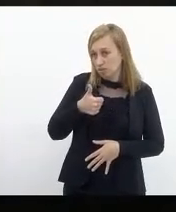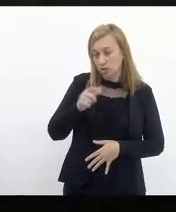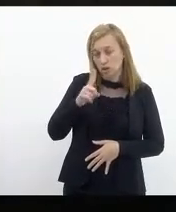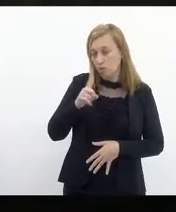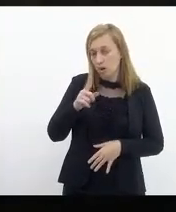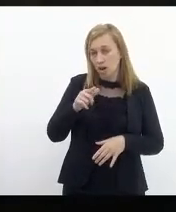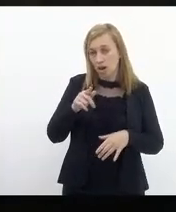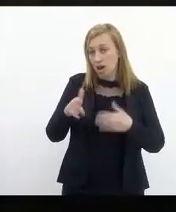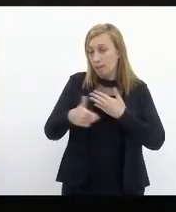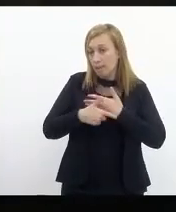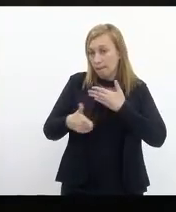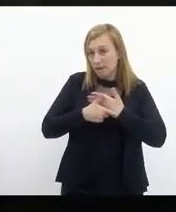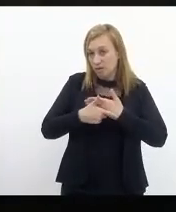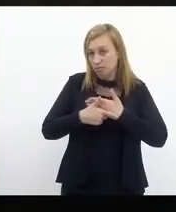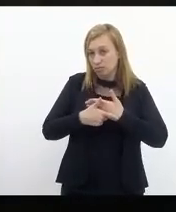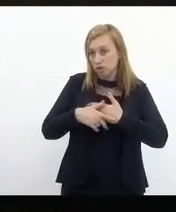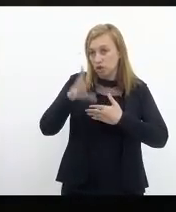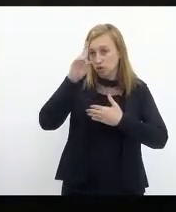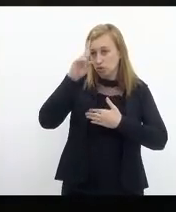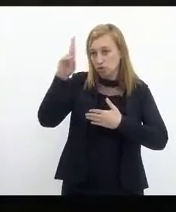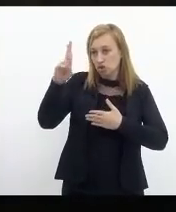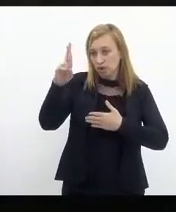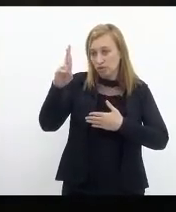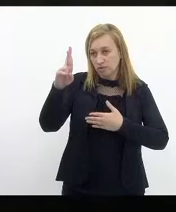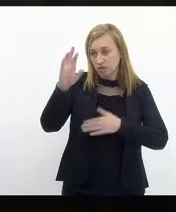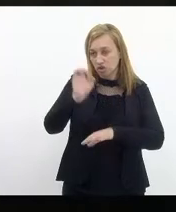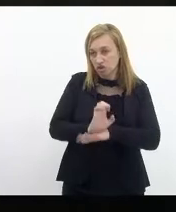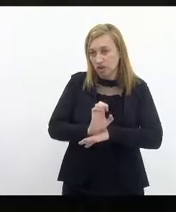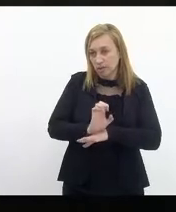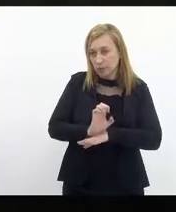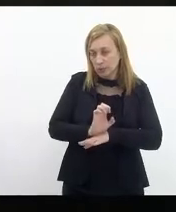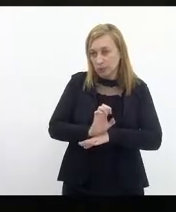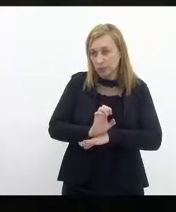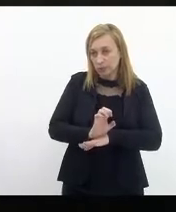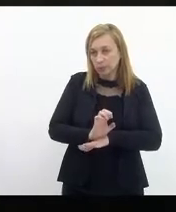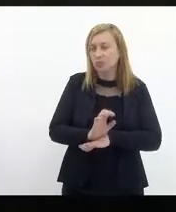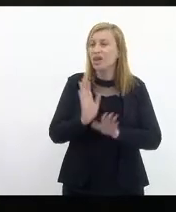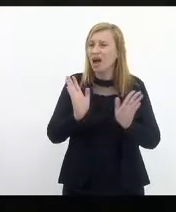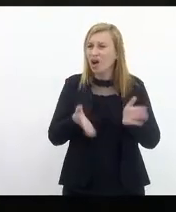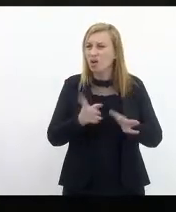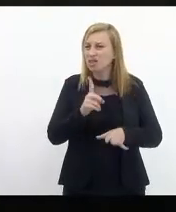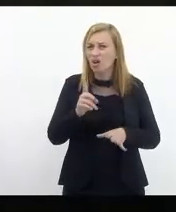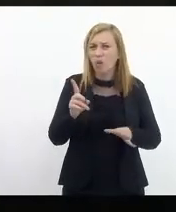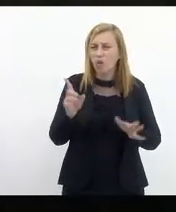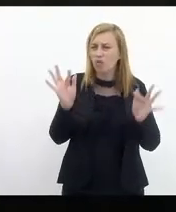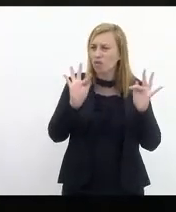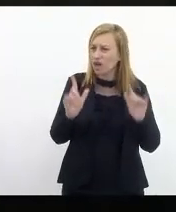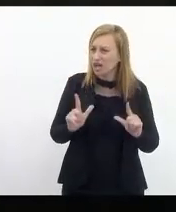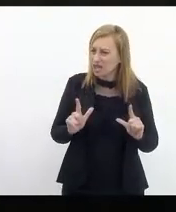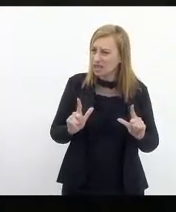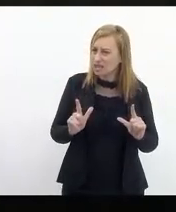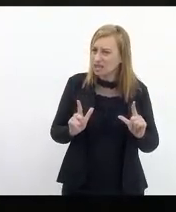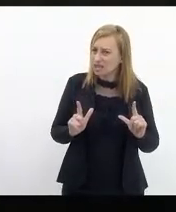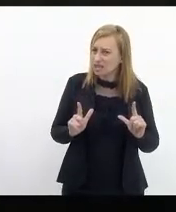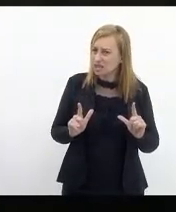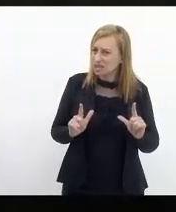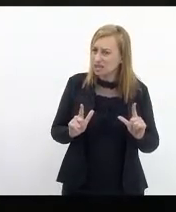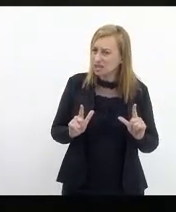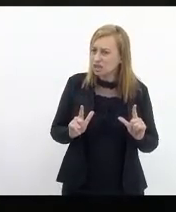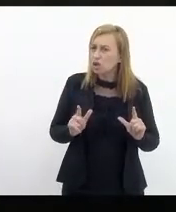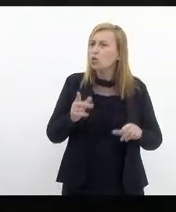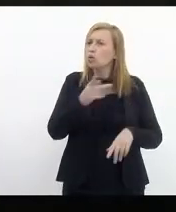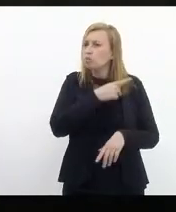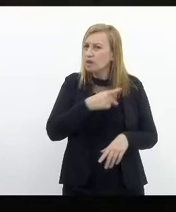é papel de um chefe de Estado. Agora, não satisfeito com isso, o